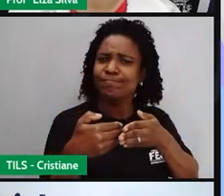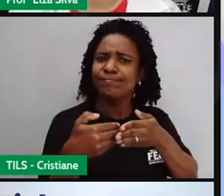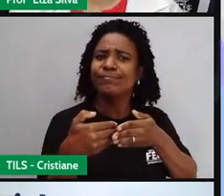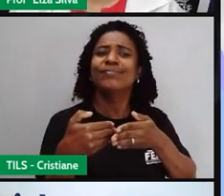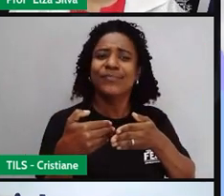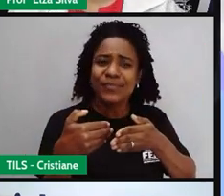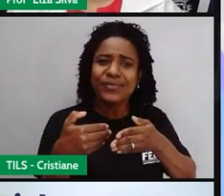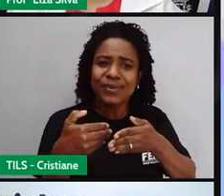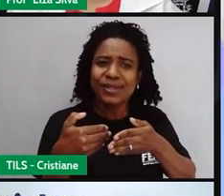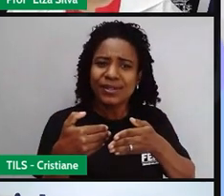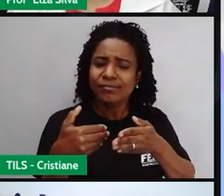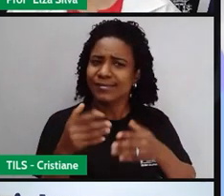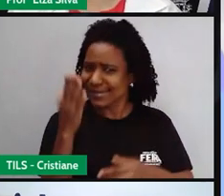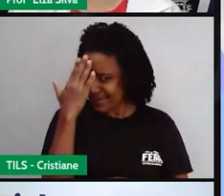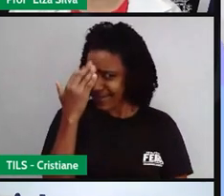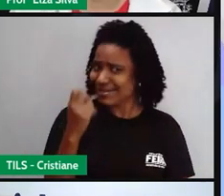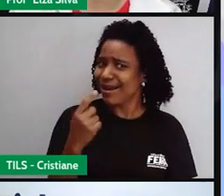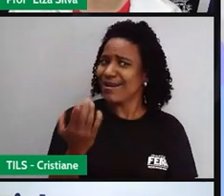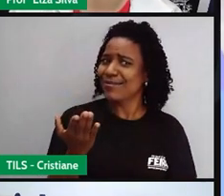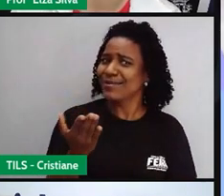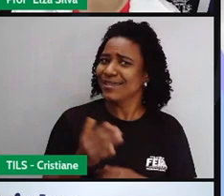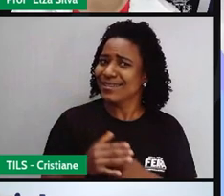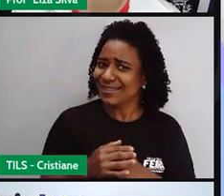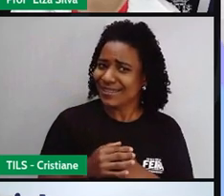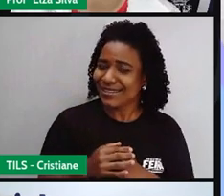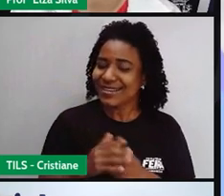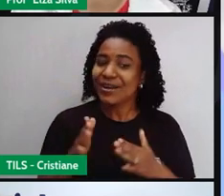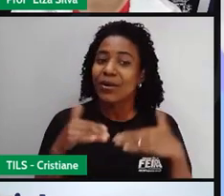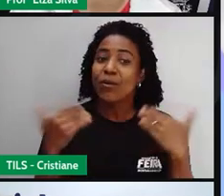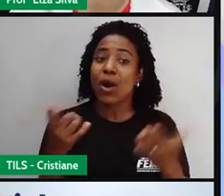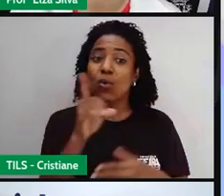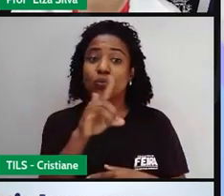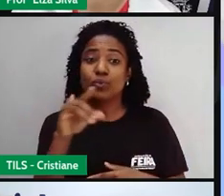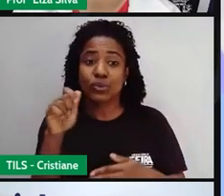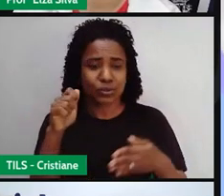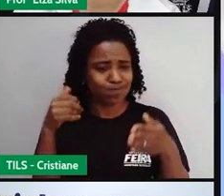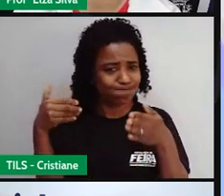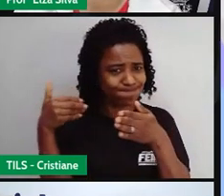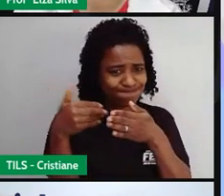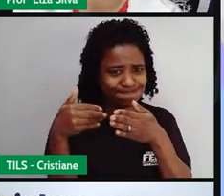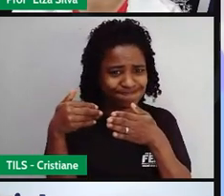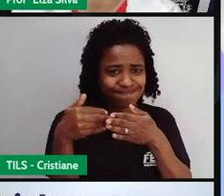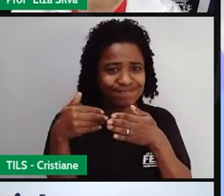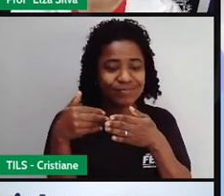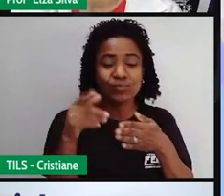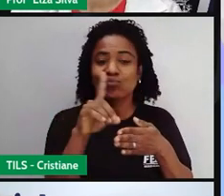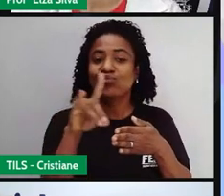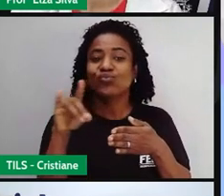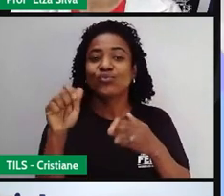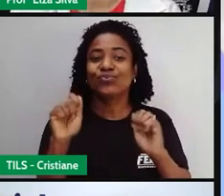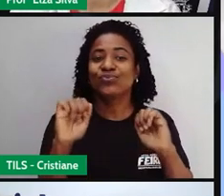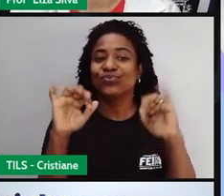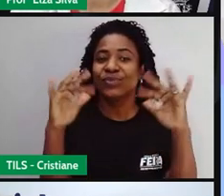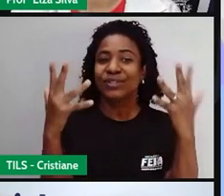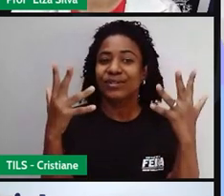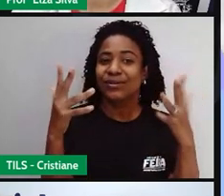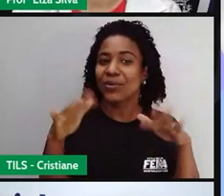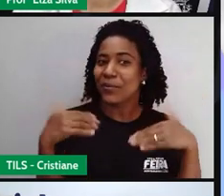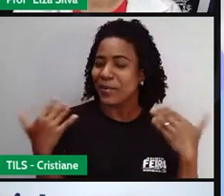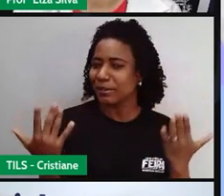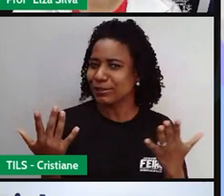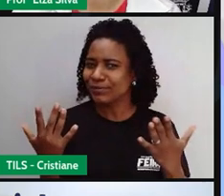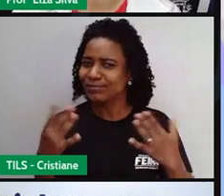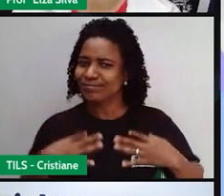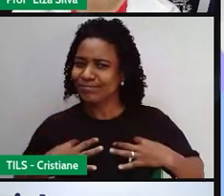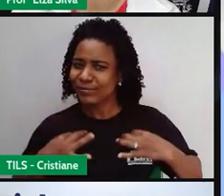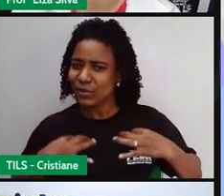Será que vocês sabem qual é essa data que nós vamos estar falando hoje? Olha que nós viemos com a blusa, um tom de rosa,